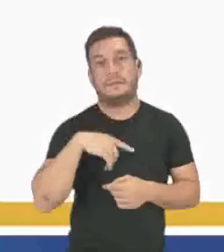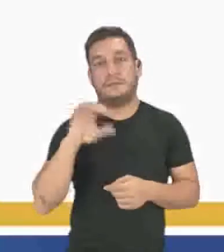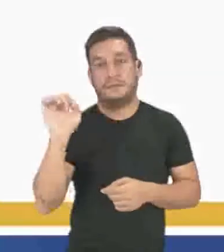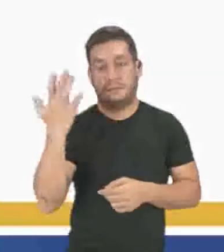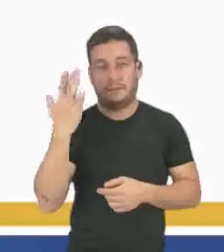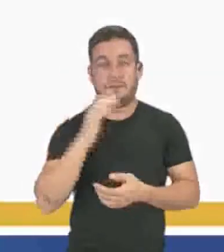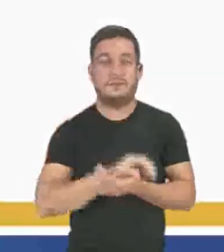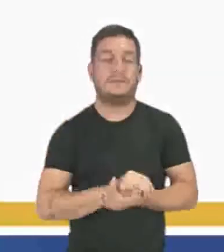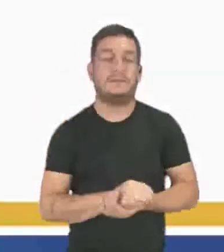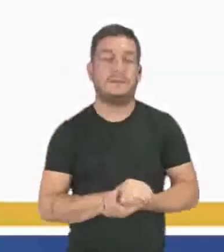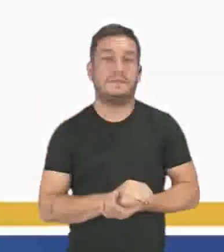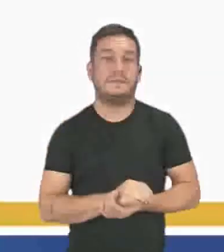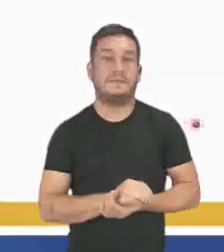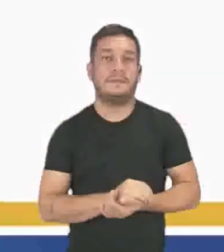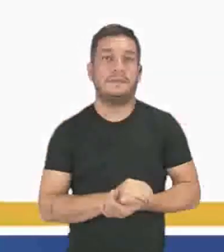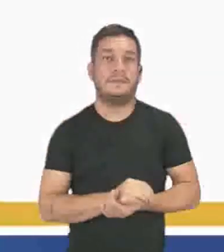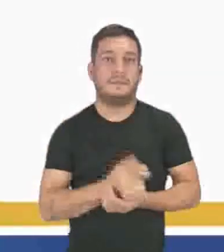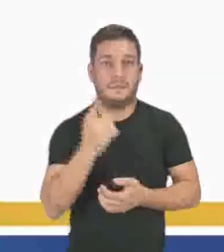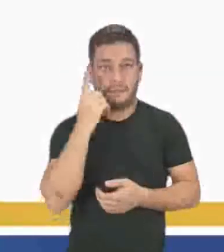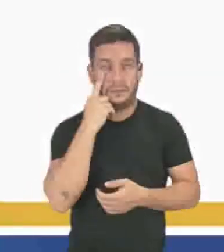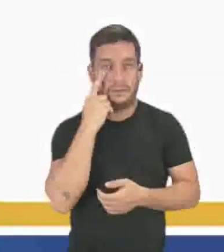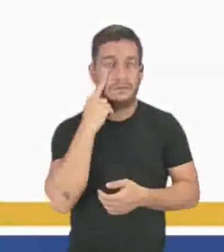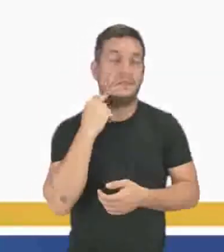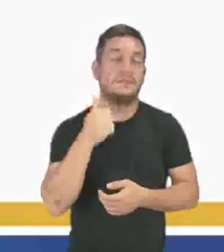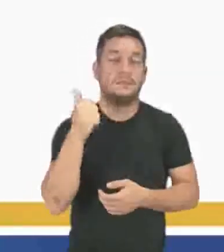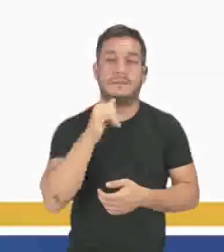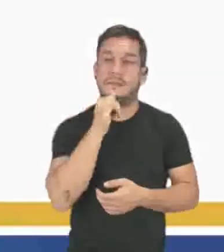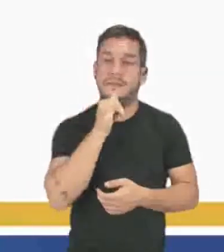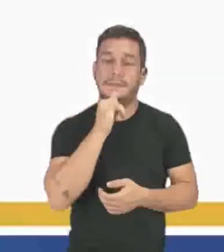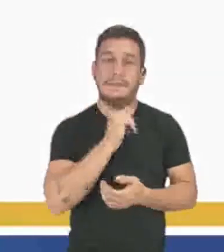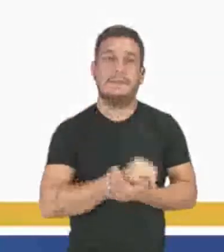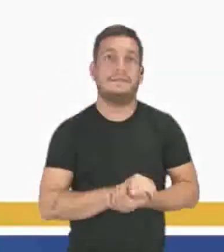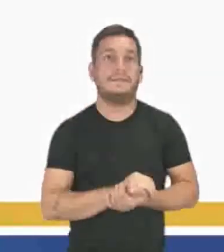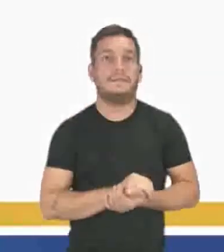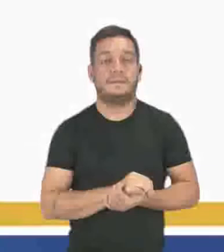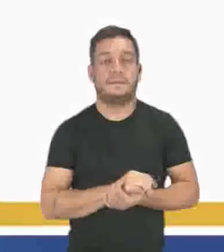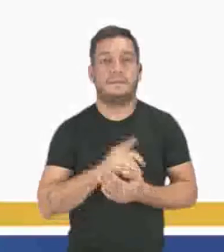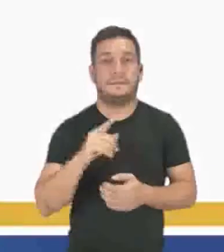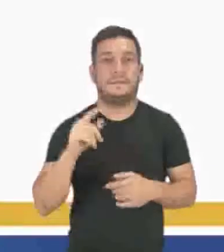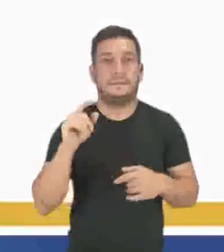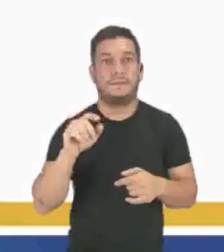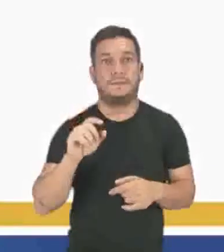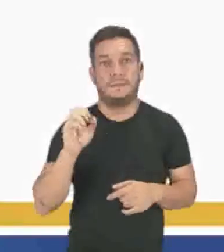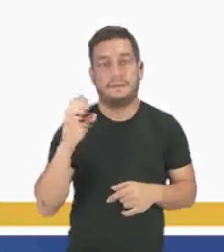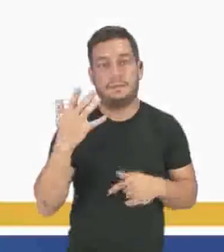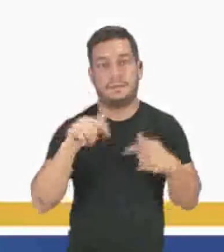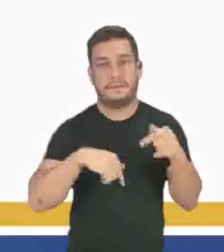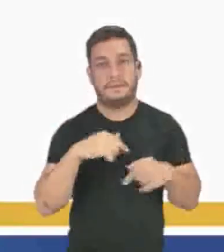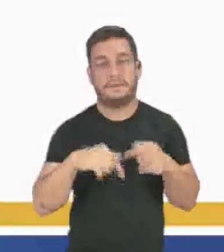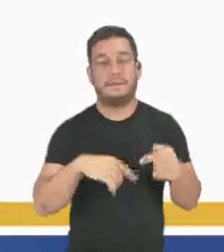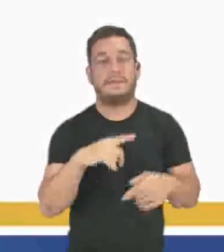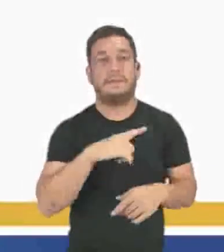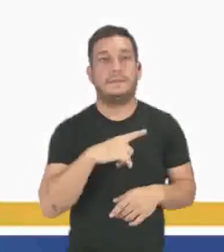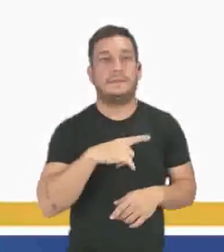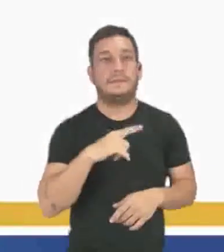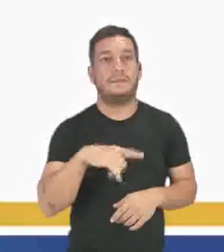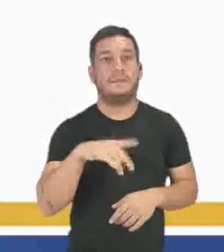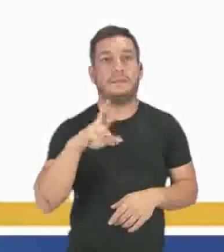tempo. Vamos ver aqui o primeiro exemplo. Dada a reação química, nós temos aqui